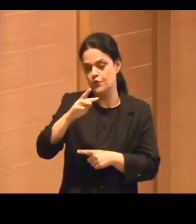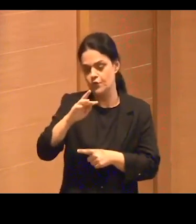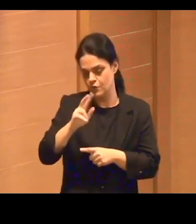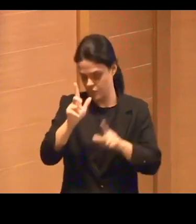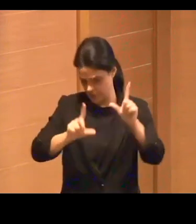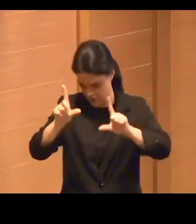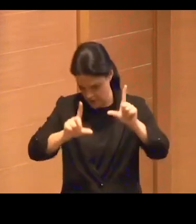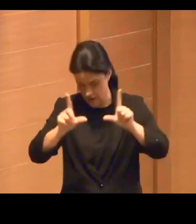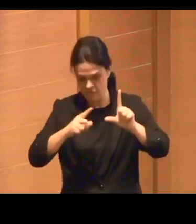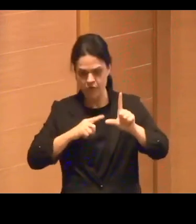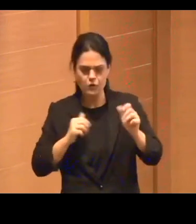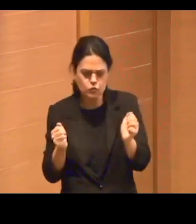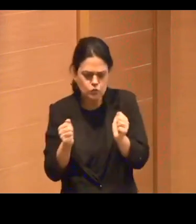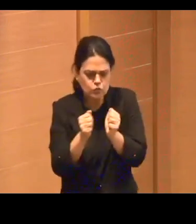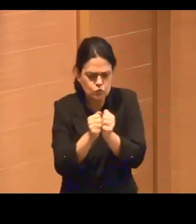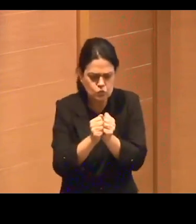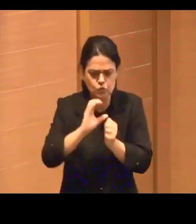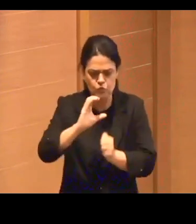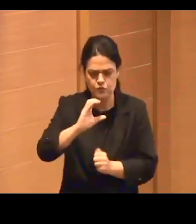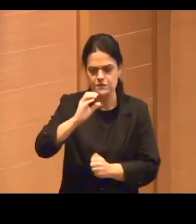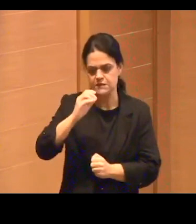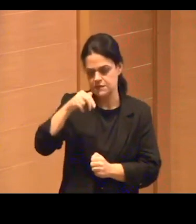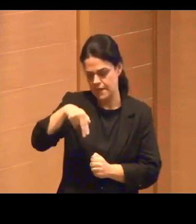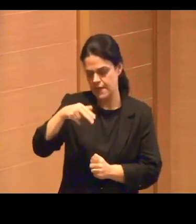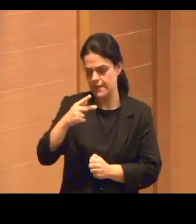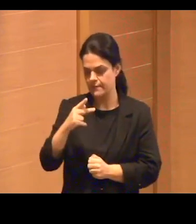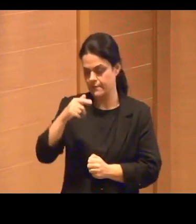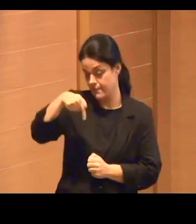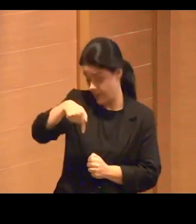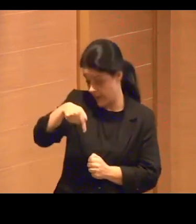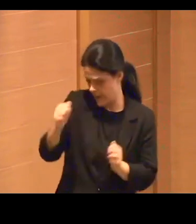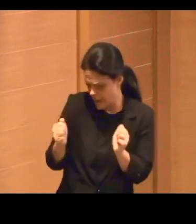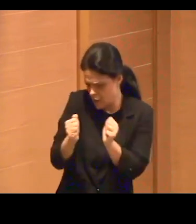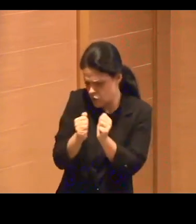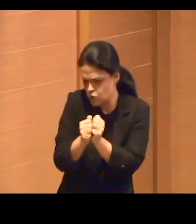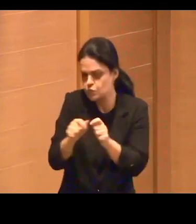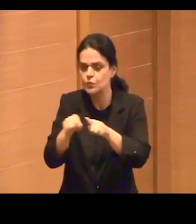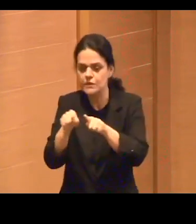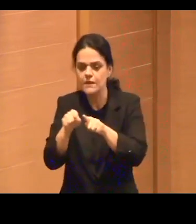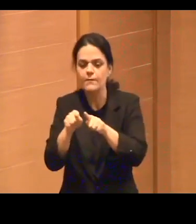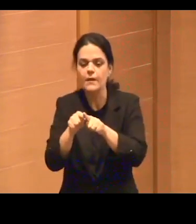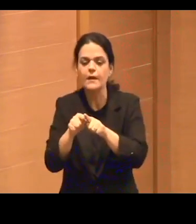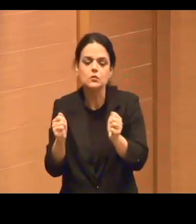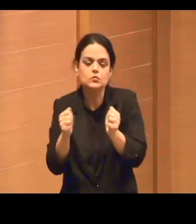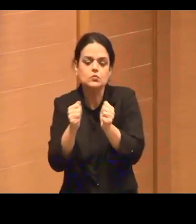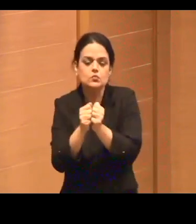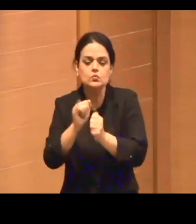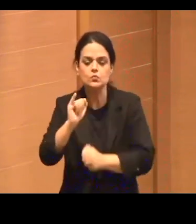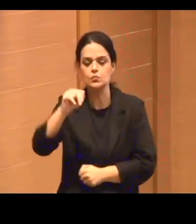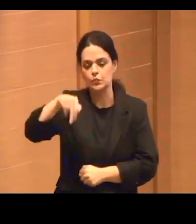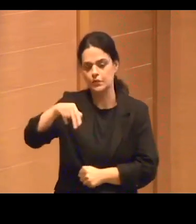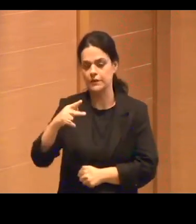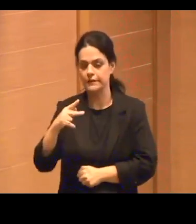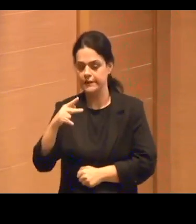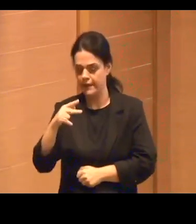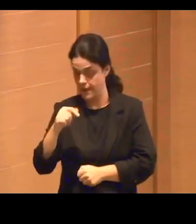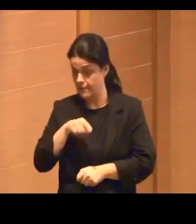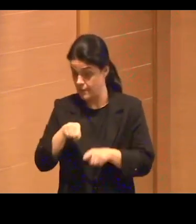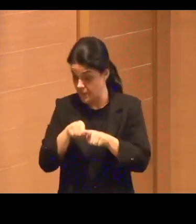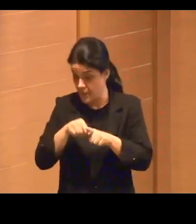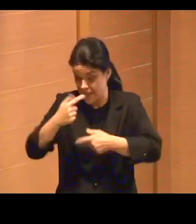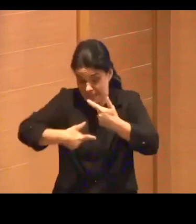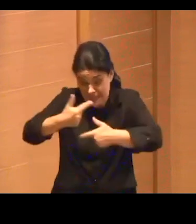o CNPq, e junto com o Inep, ou seja, começamos a trabalhar muito fortemente